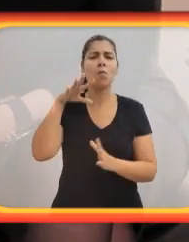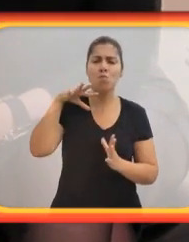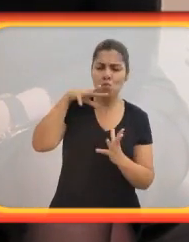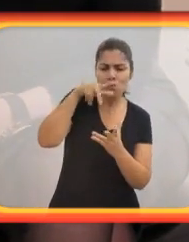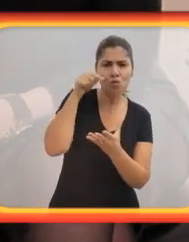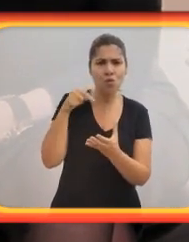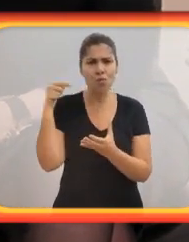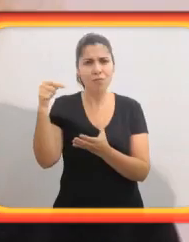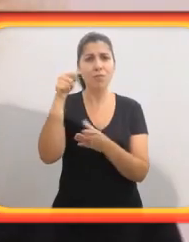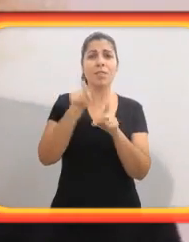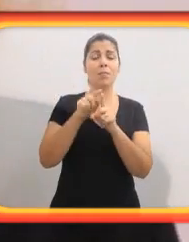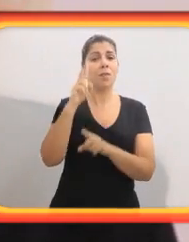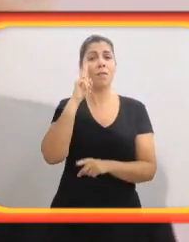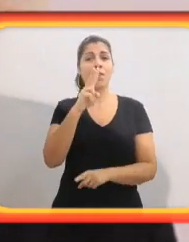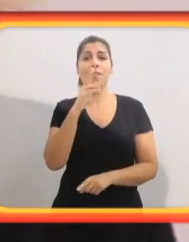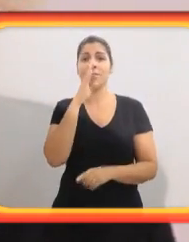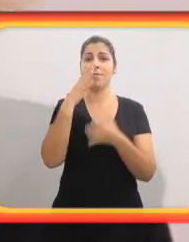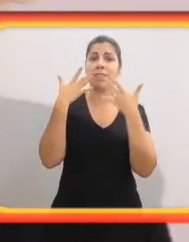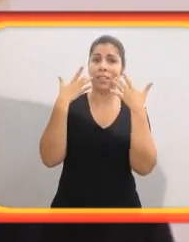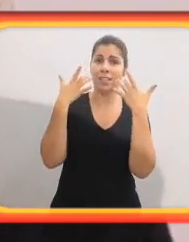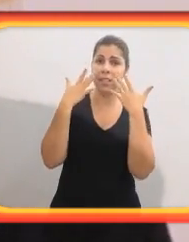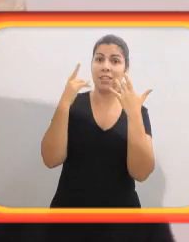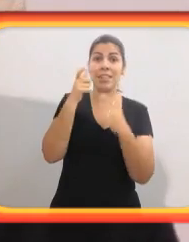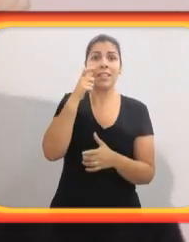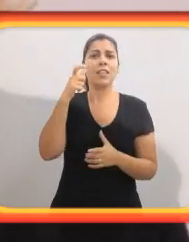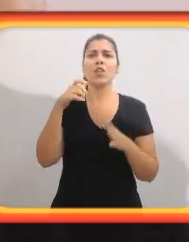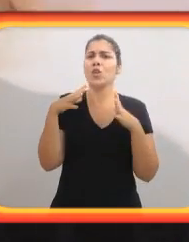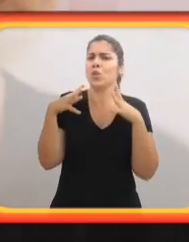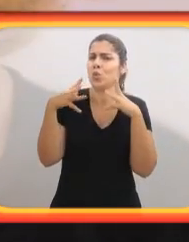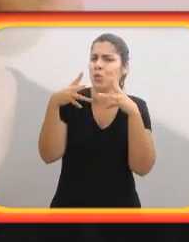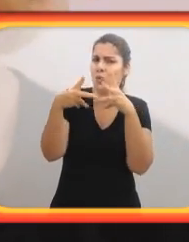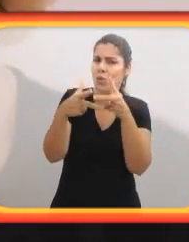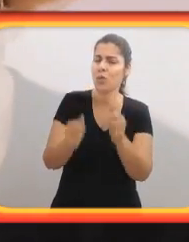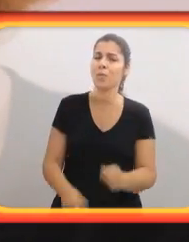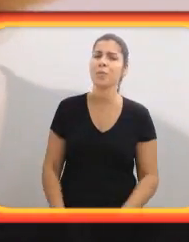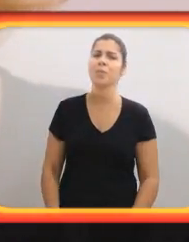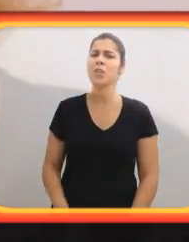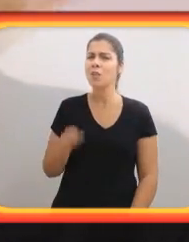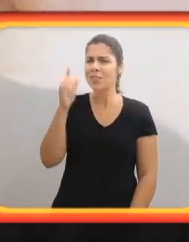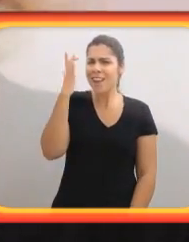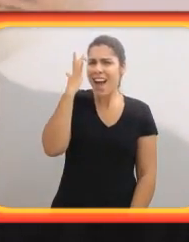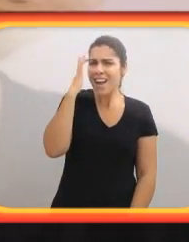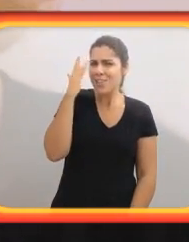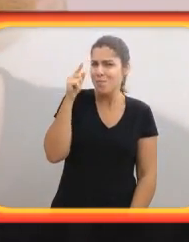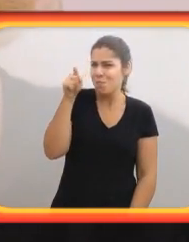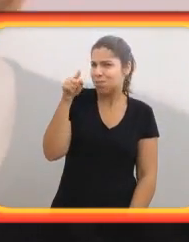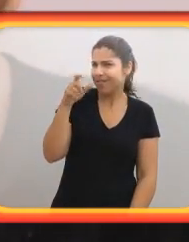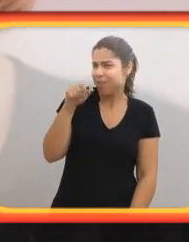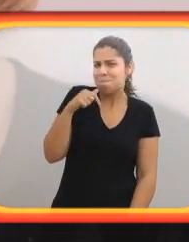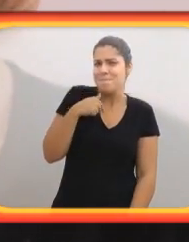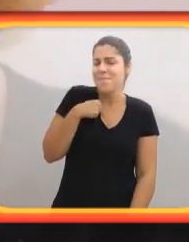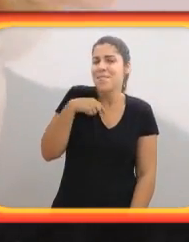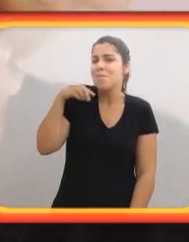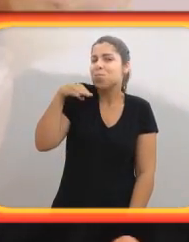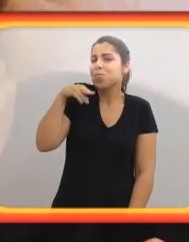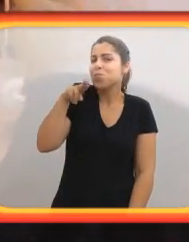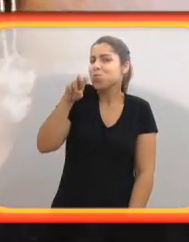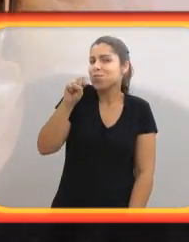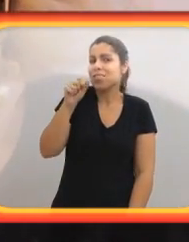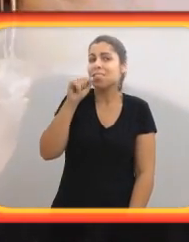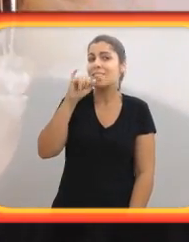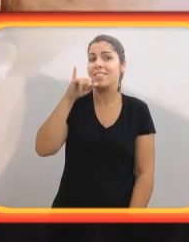é fundamental. E qualquer tipo de leitura. Estou dizendo literatura, estou dizendo de noticiário,